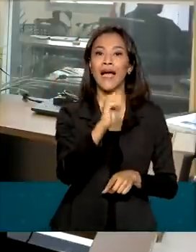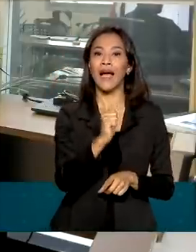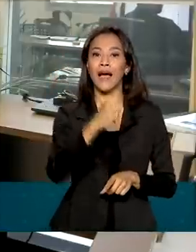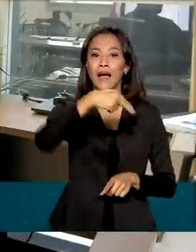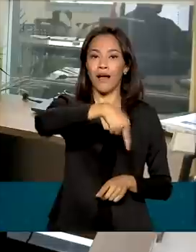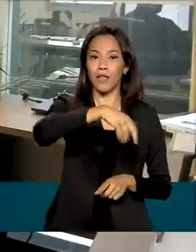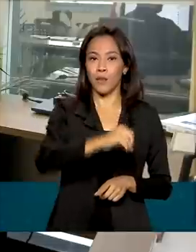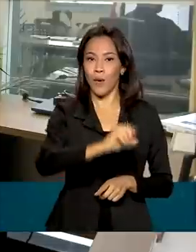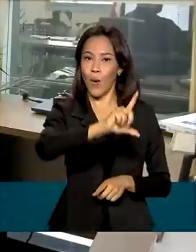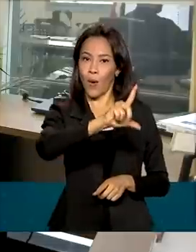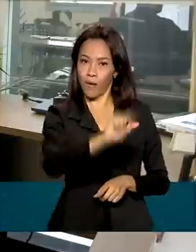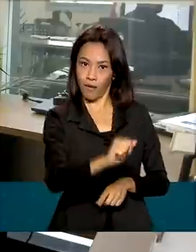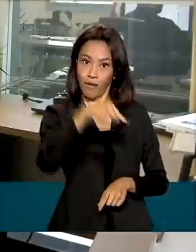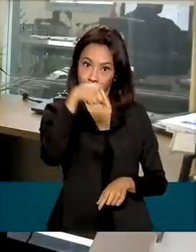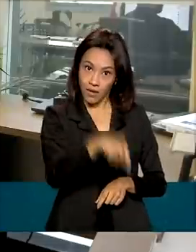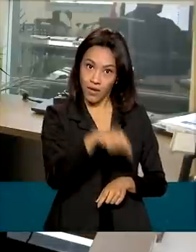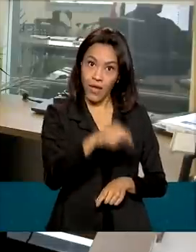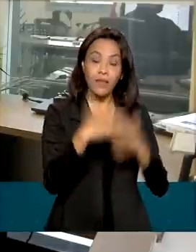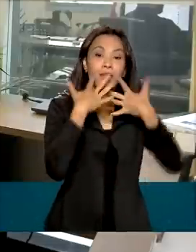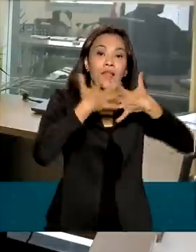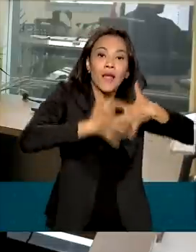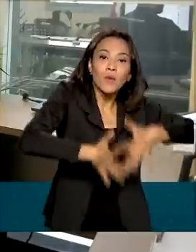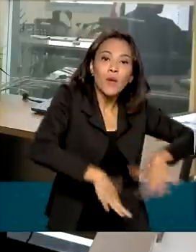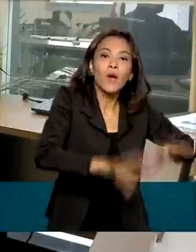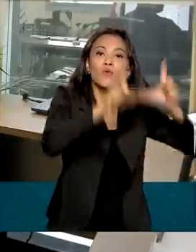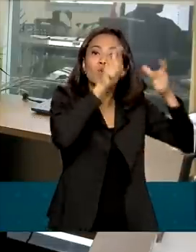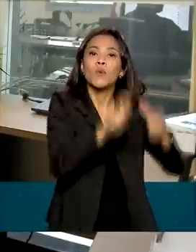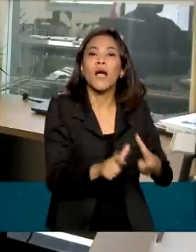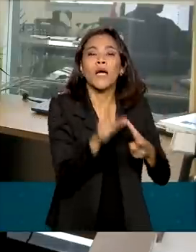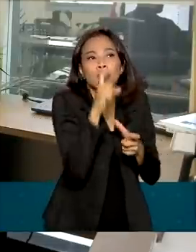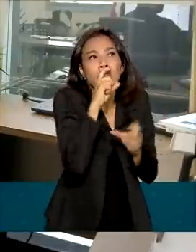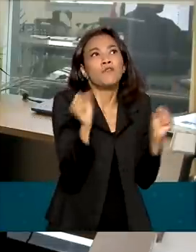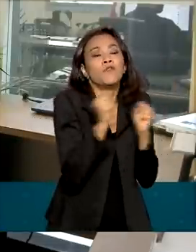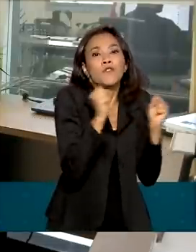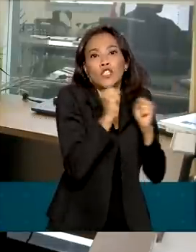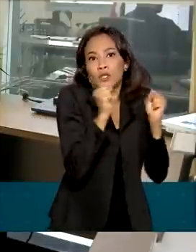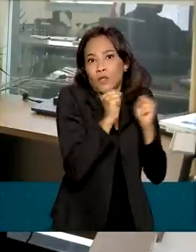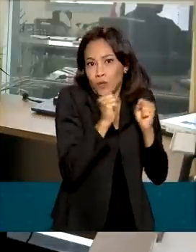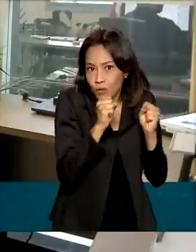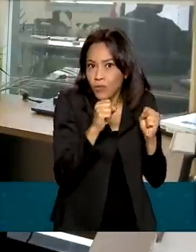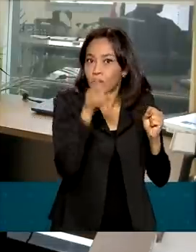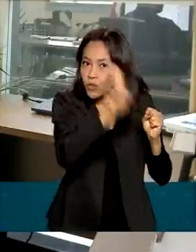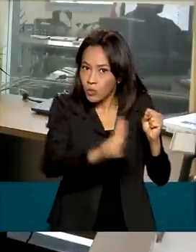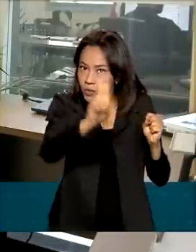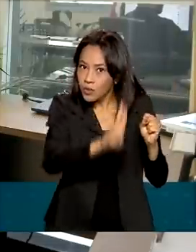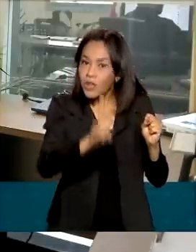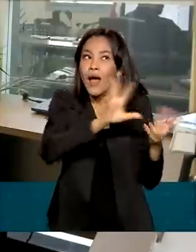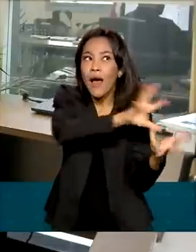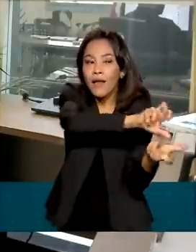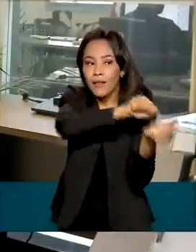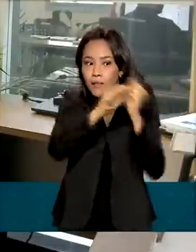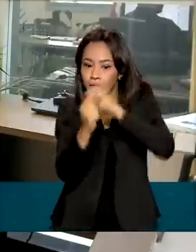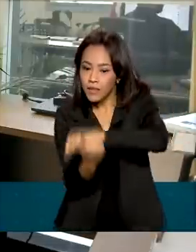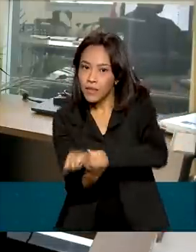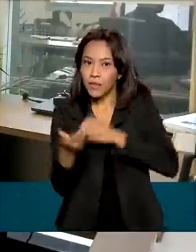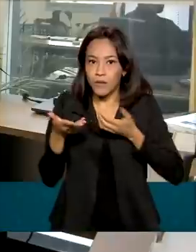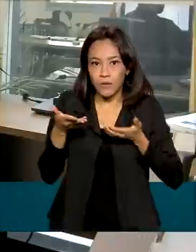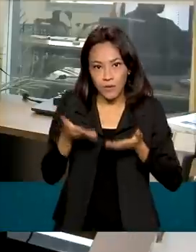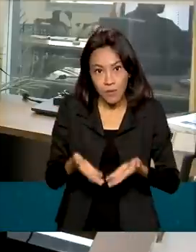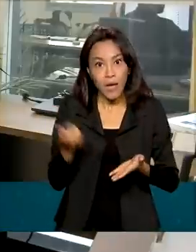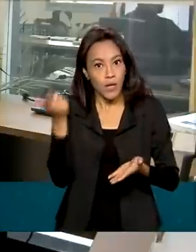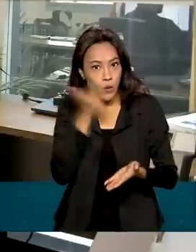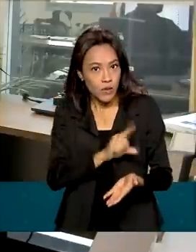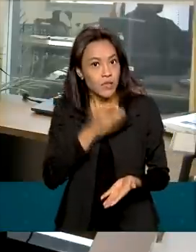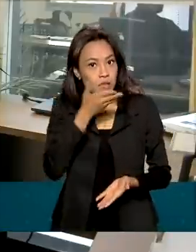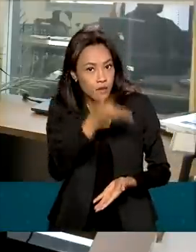planta nativa de regiões frias e que estamos tropicalizando, ou seja, adaptando essa planta para que ela possa